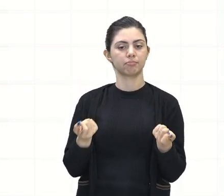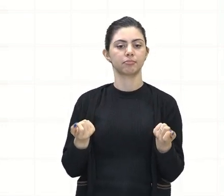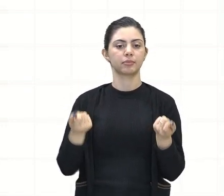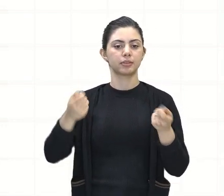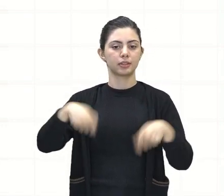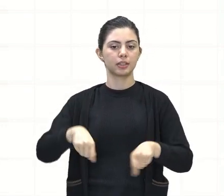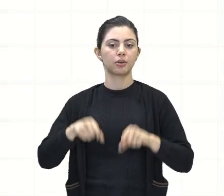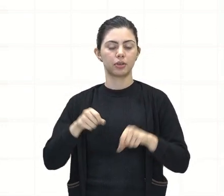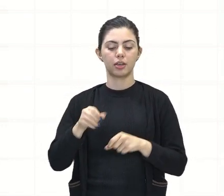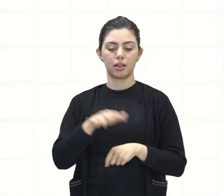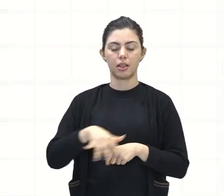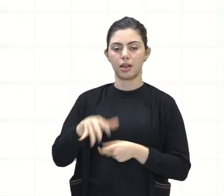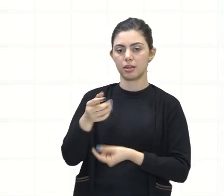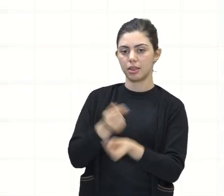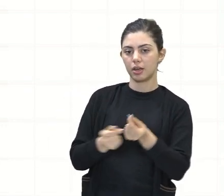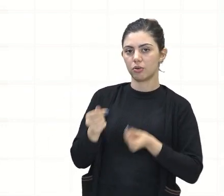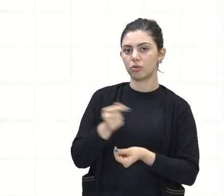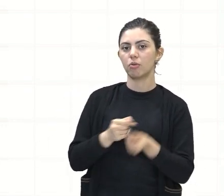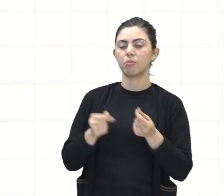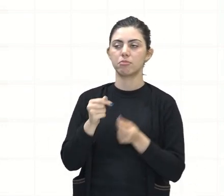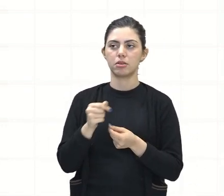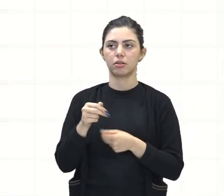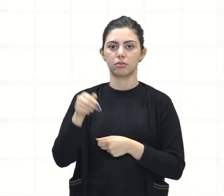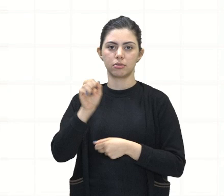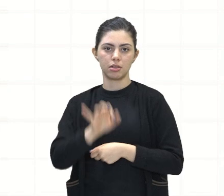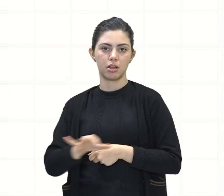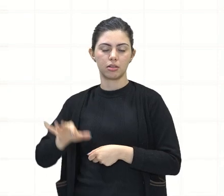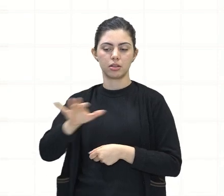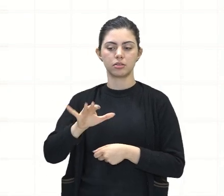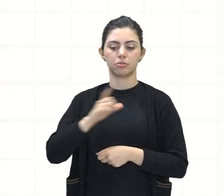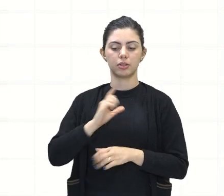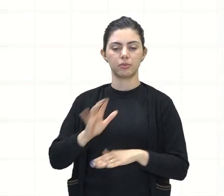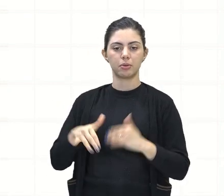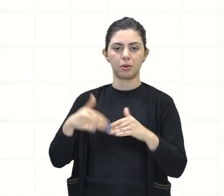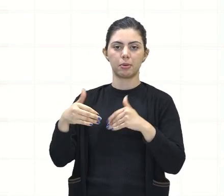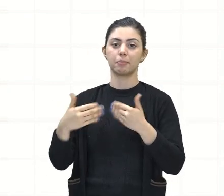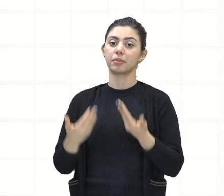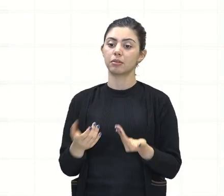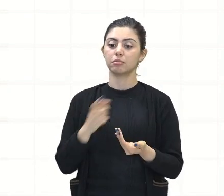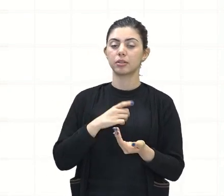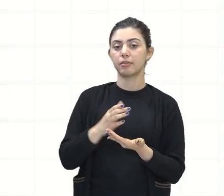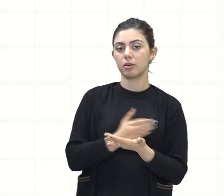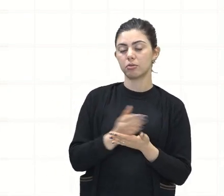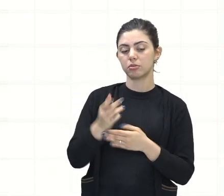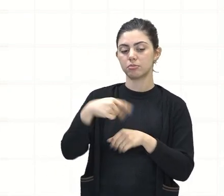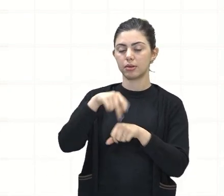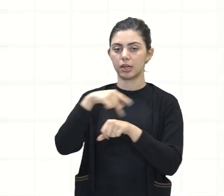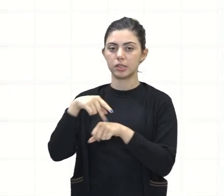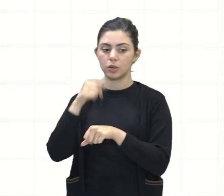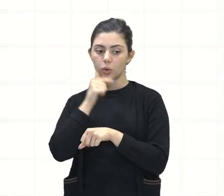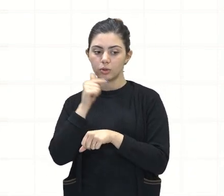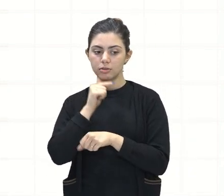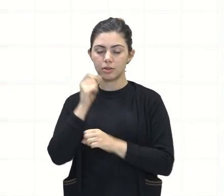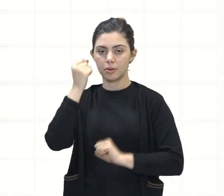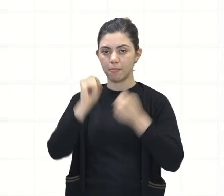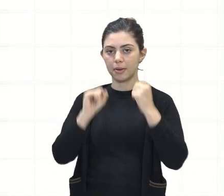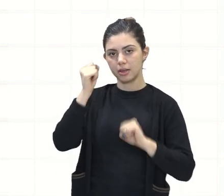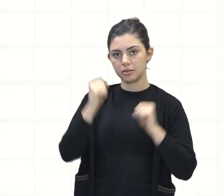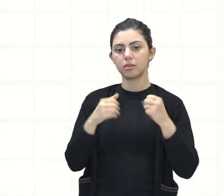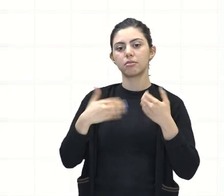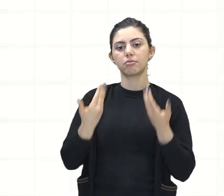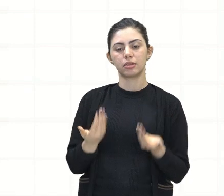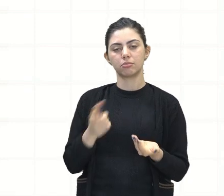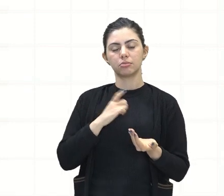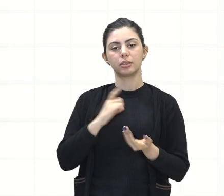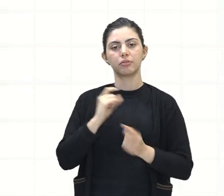fortalecimento das economias nacionais. Então, esses países que conseguiram um pouco de industrialização conseguiram ali se consolidar